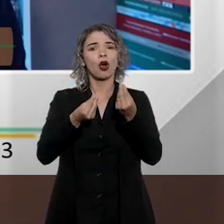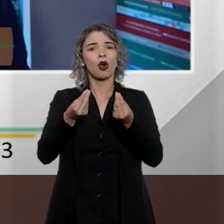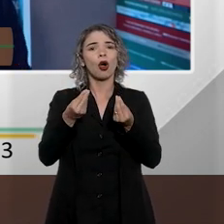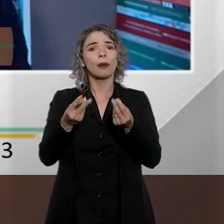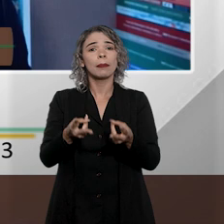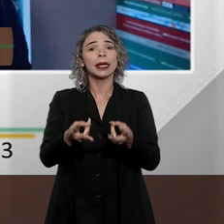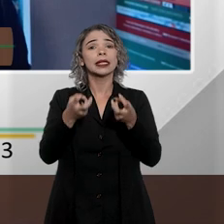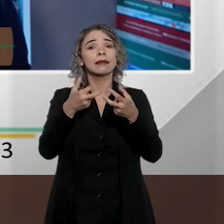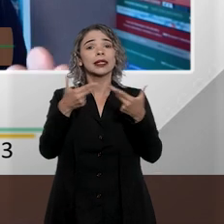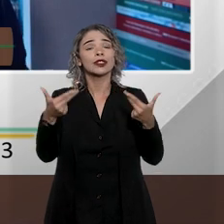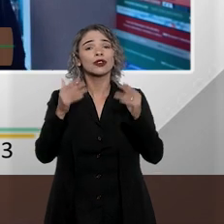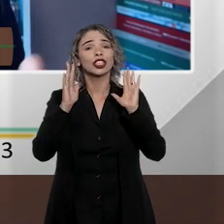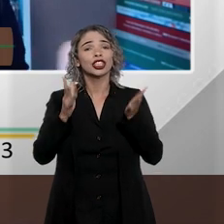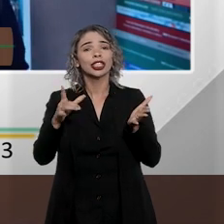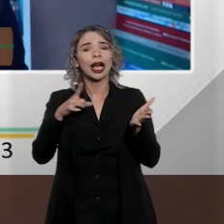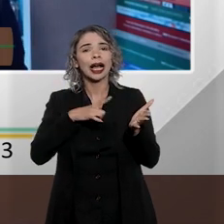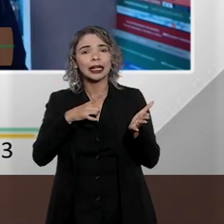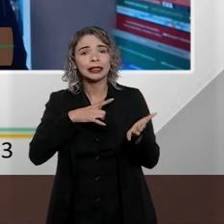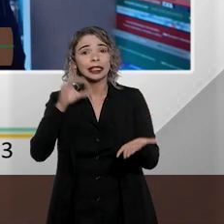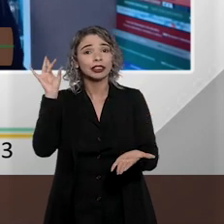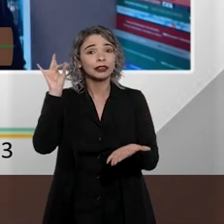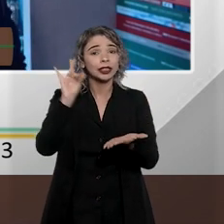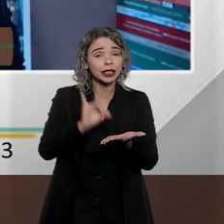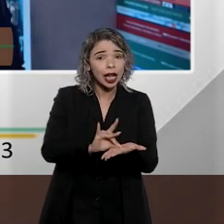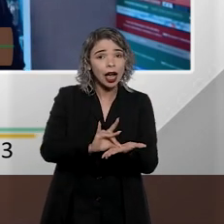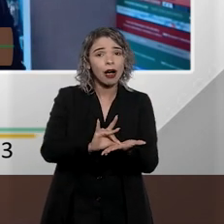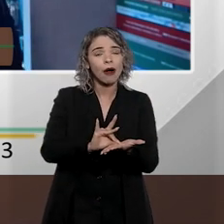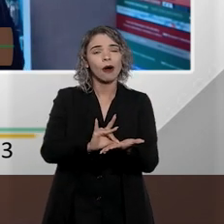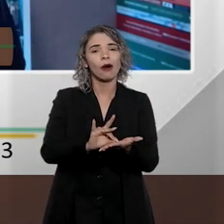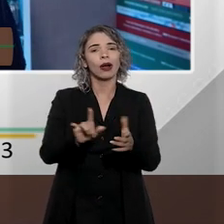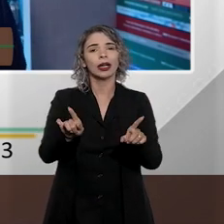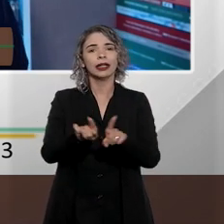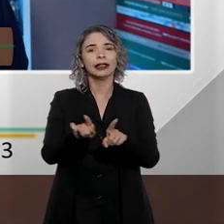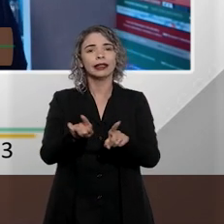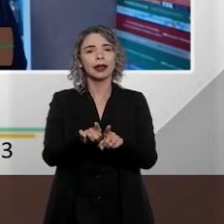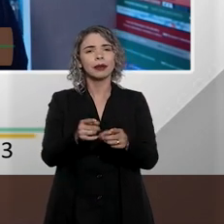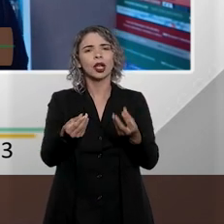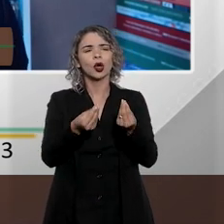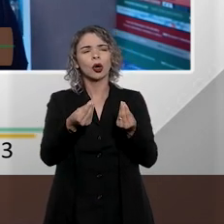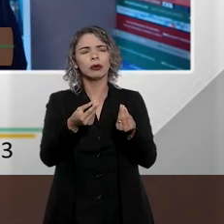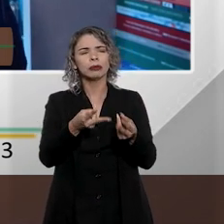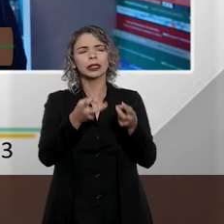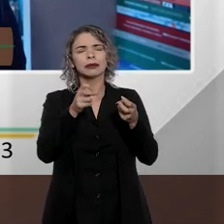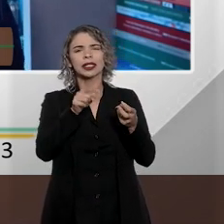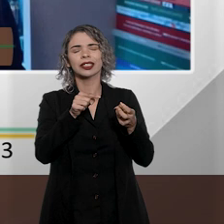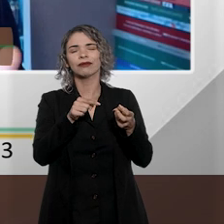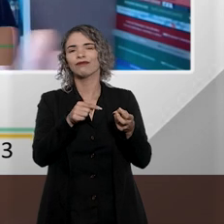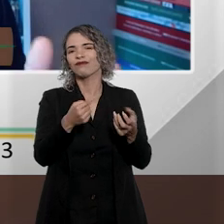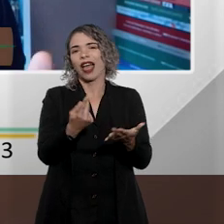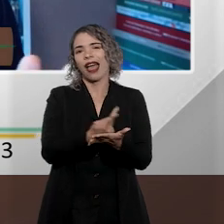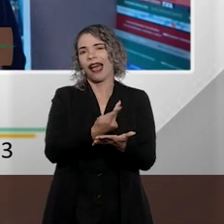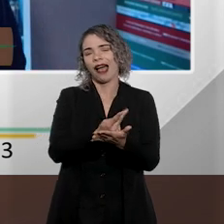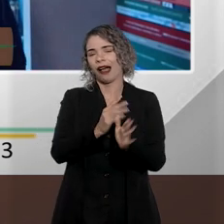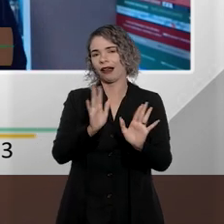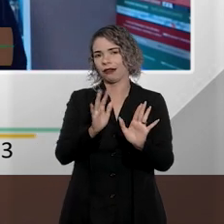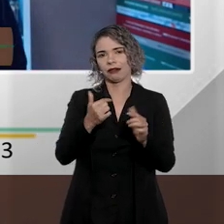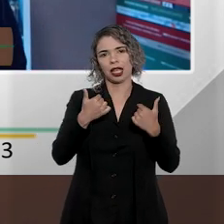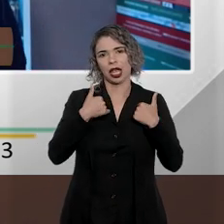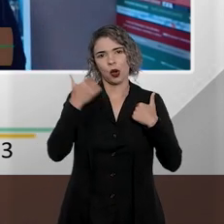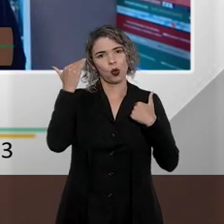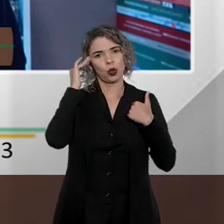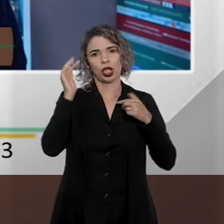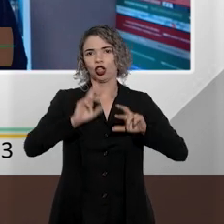interpretar aquilo que já estava tão consolidado, há uma forma de enxergar isso como um equívoco. Particularmente não é o meu